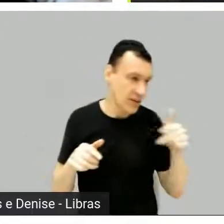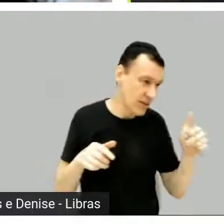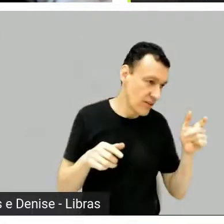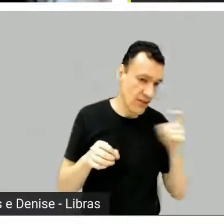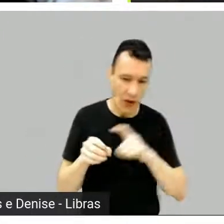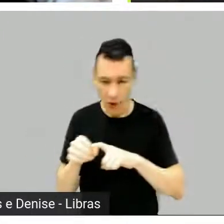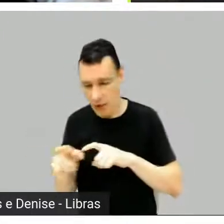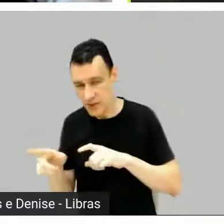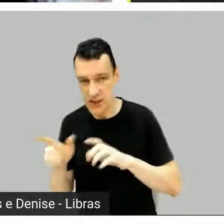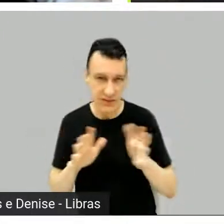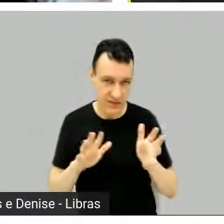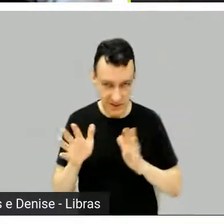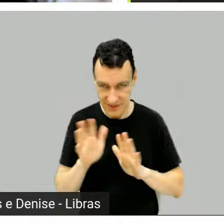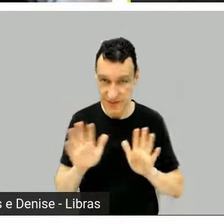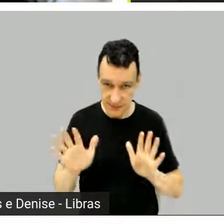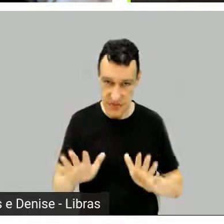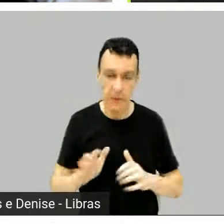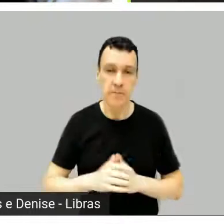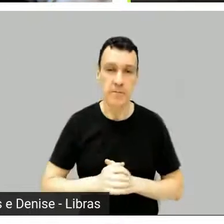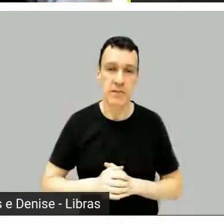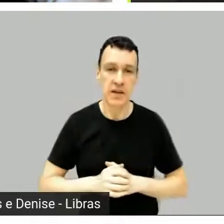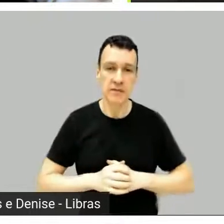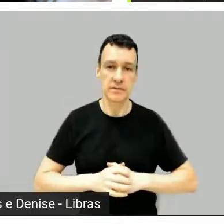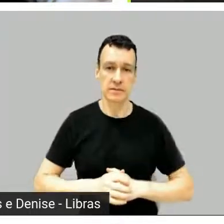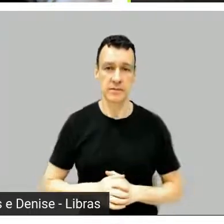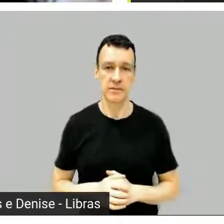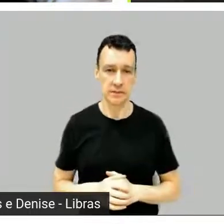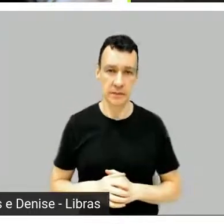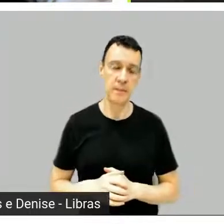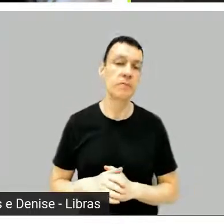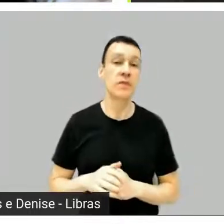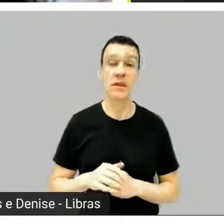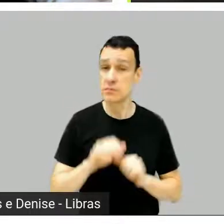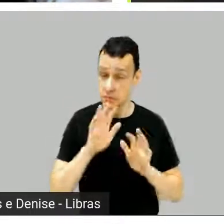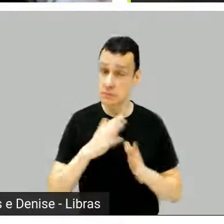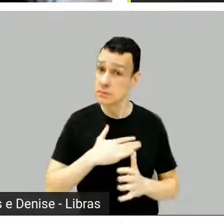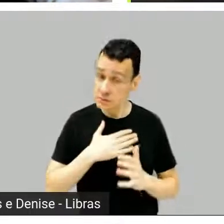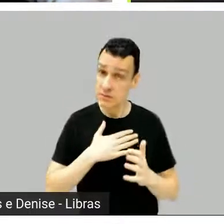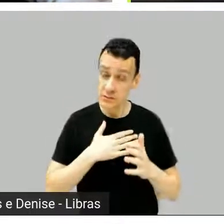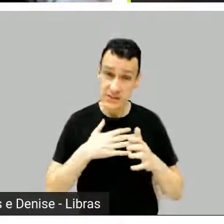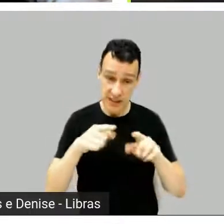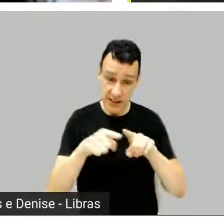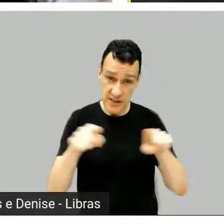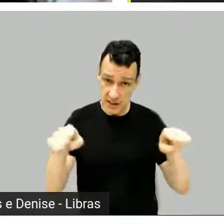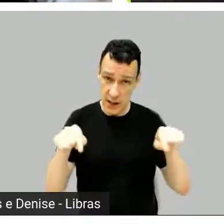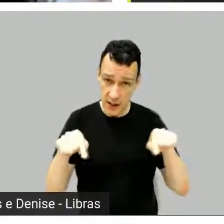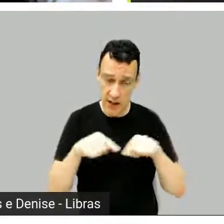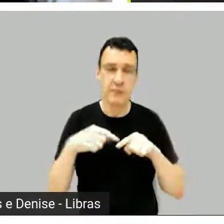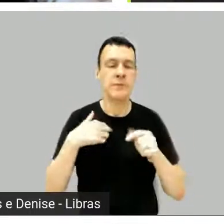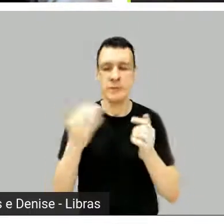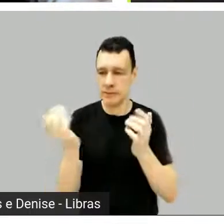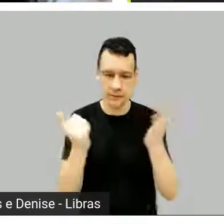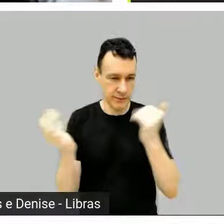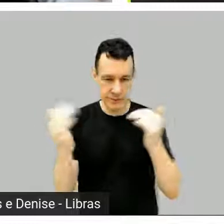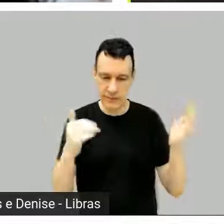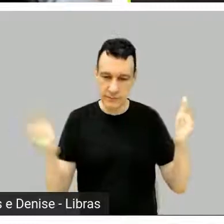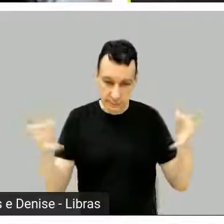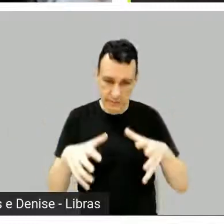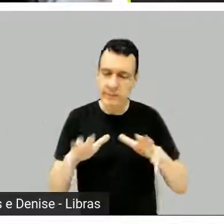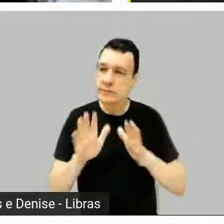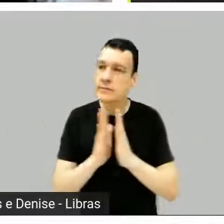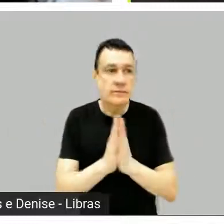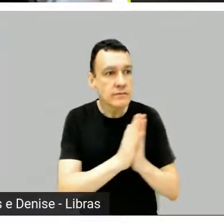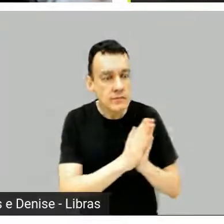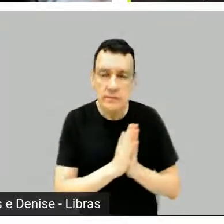falando assim, eu não sou nem um pouco, as minhas salas não são nem um pouco dispersivas, assim, eu sempre trago as pessoas de volta para o foco e eu sempre termino as